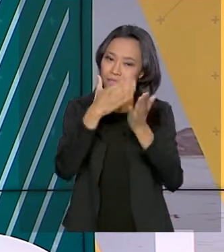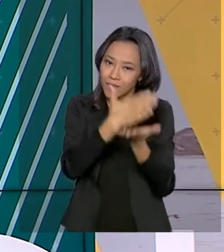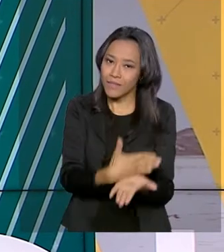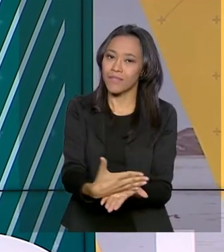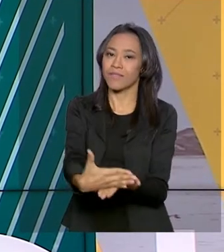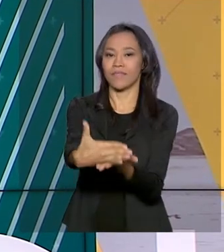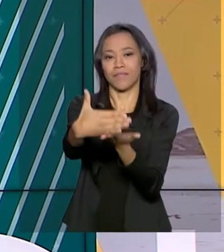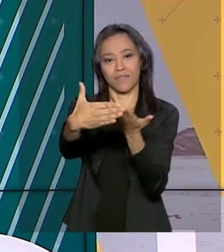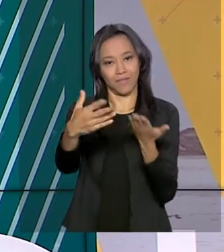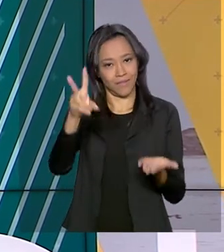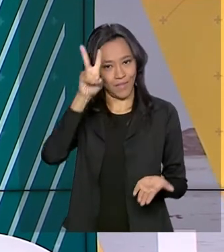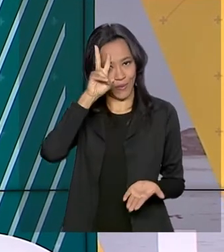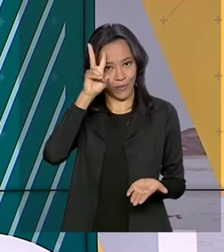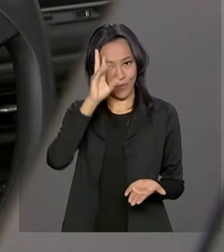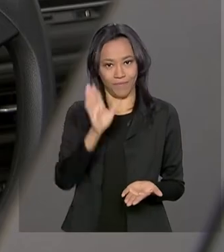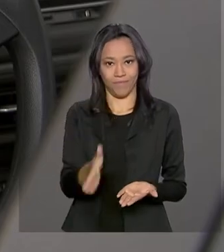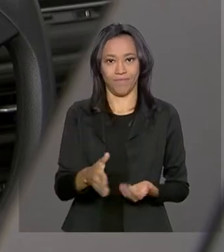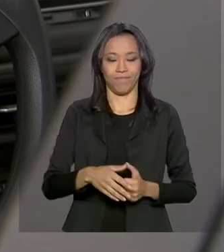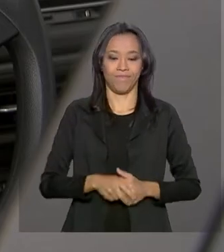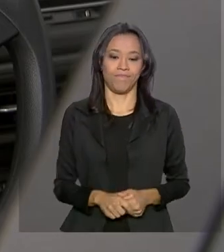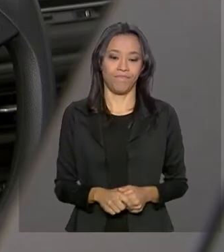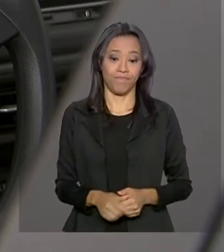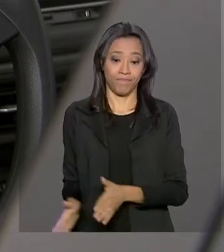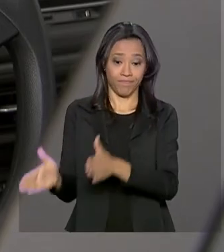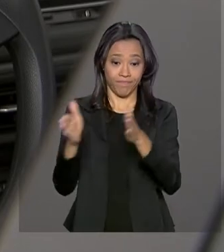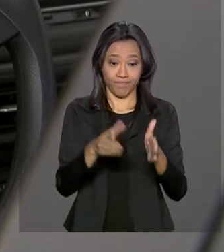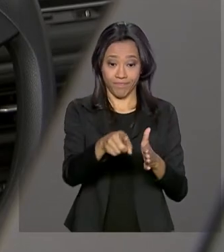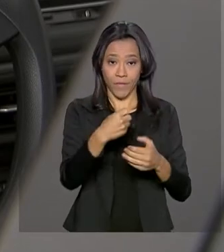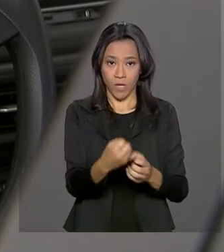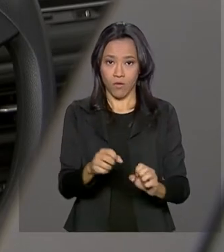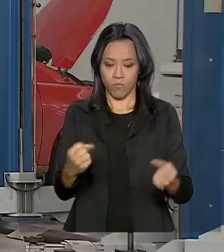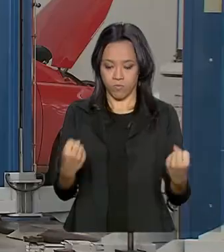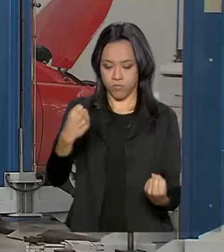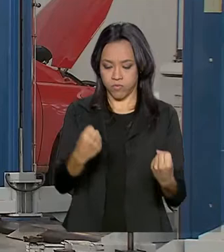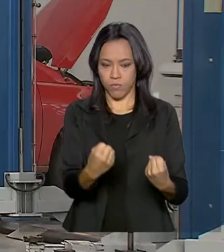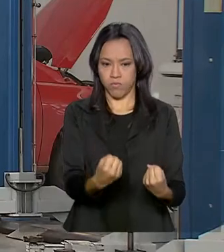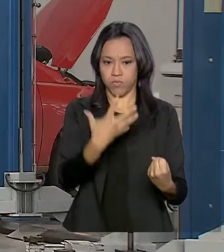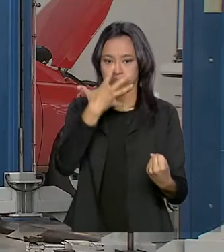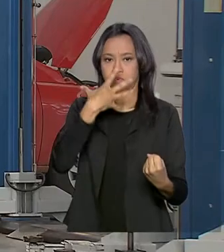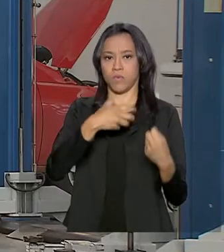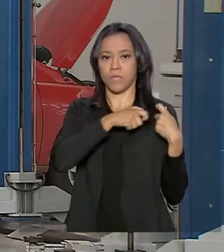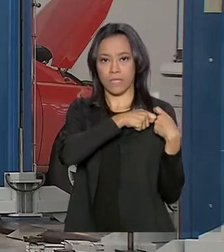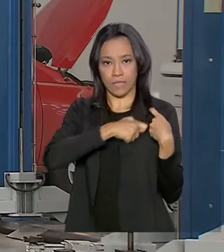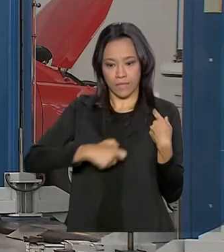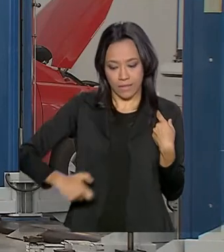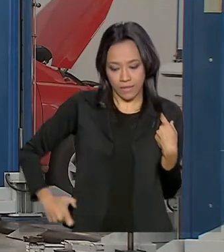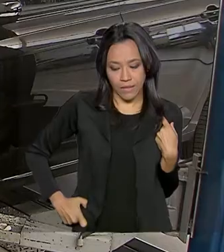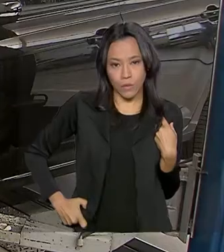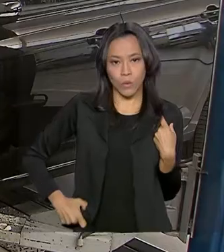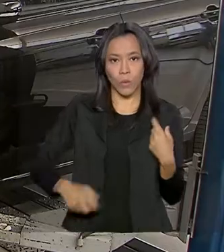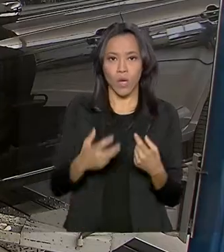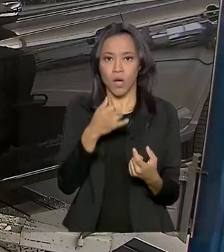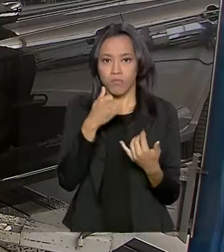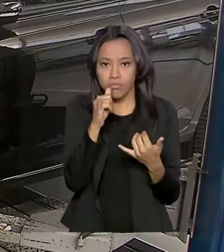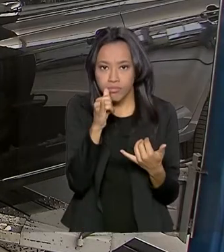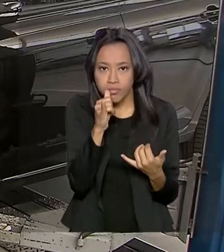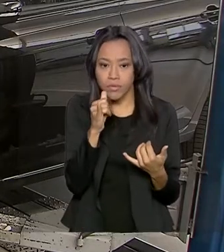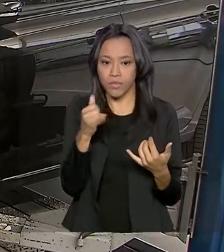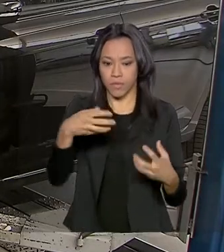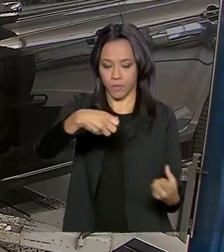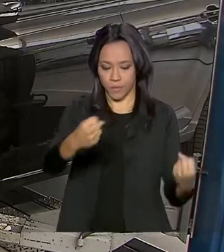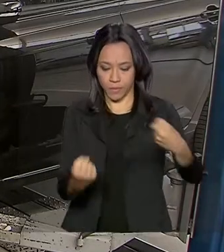vigor nesta segunda-feira. Airbags, freios, cintos de segurança, motor e direção.